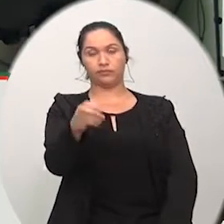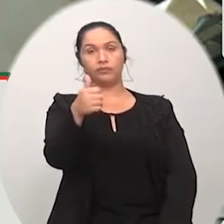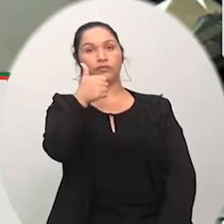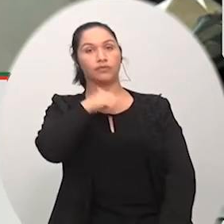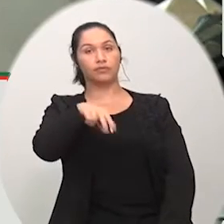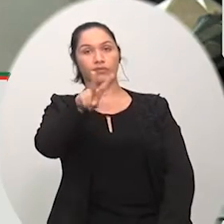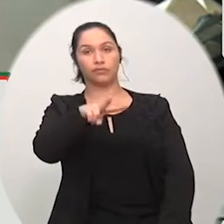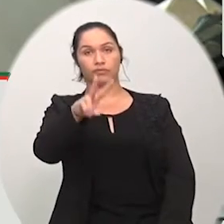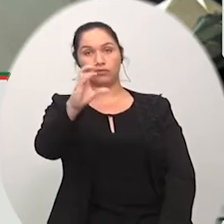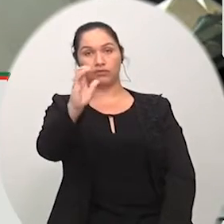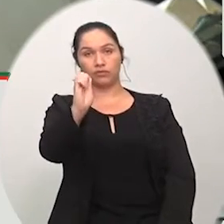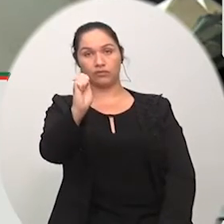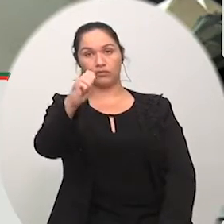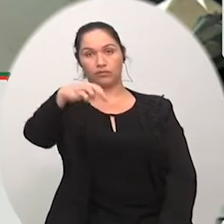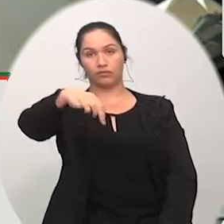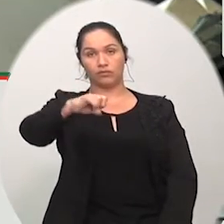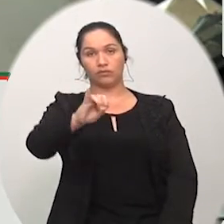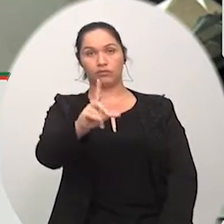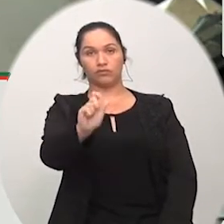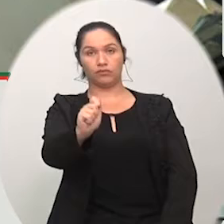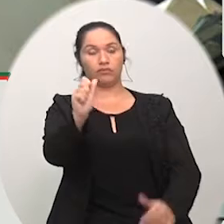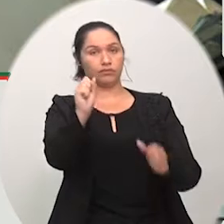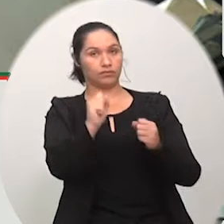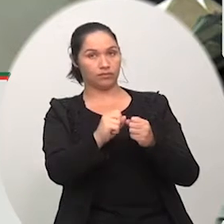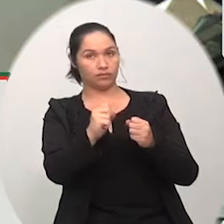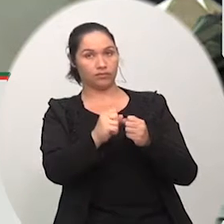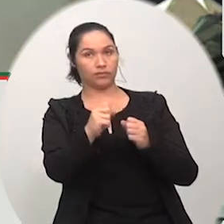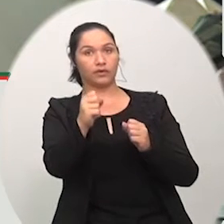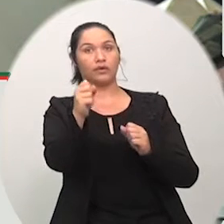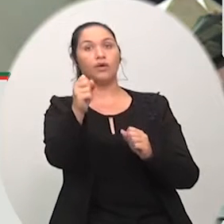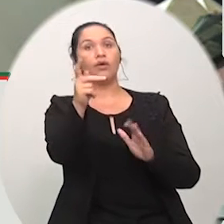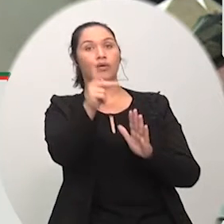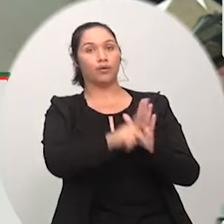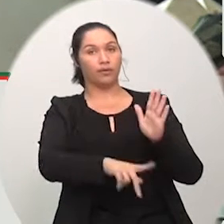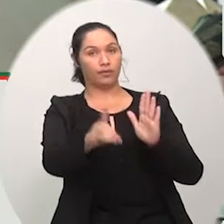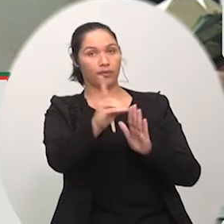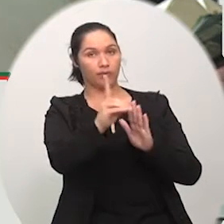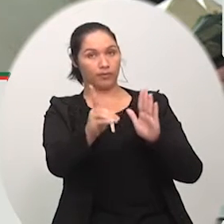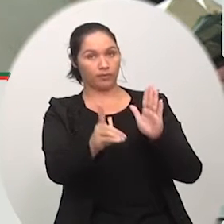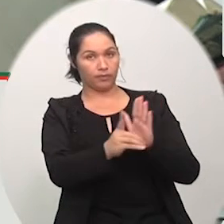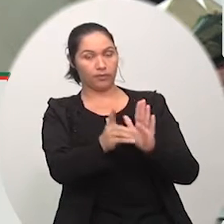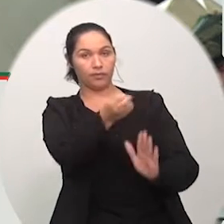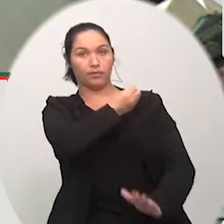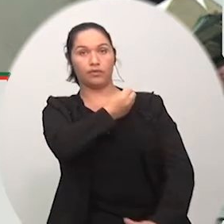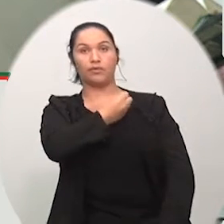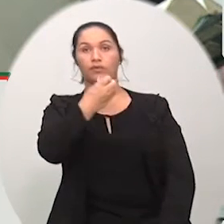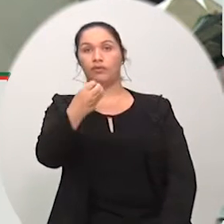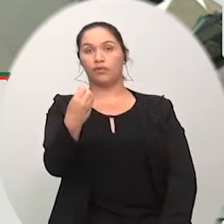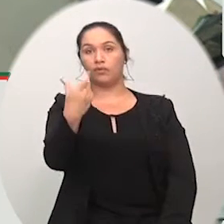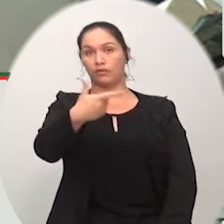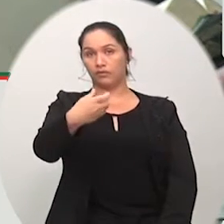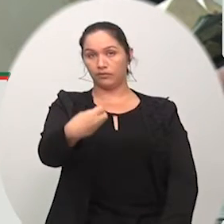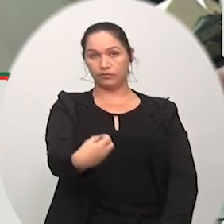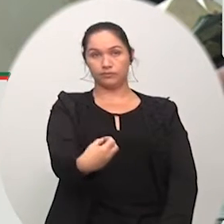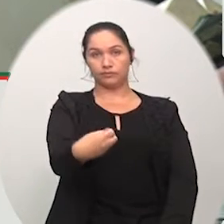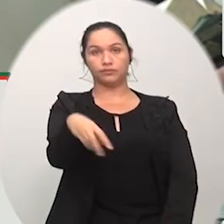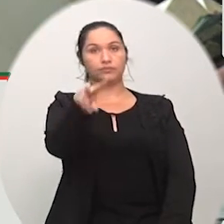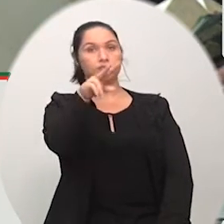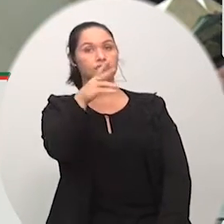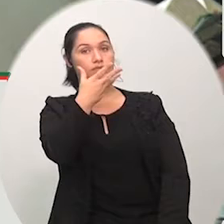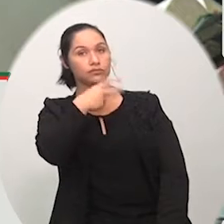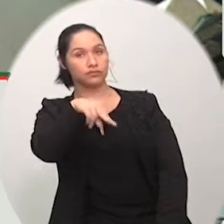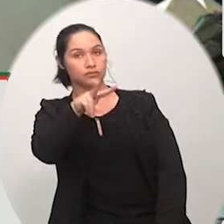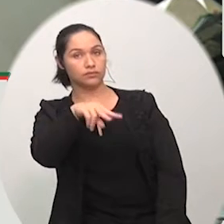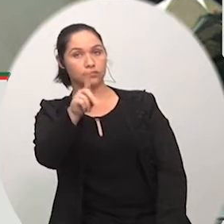vereadora Camila Nascimento. Projeto de decreto legislativo PDL 020, barra 18, de autoria do